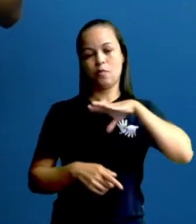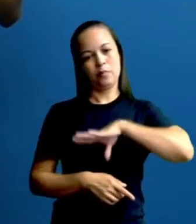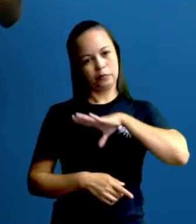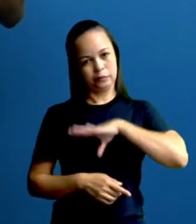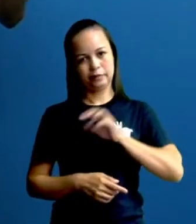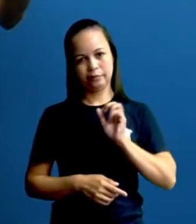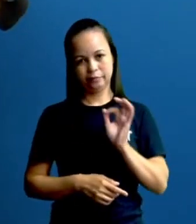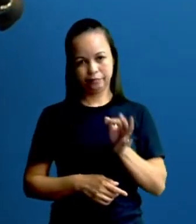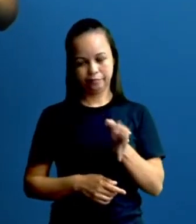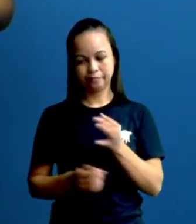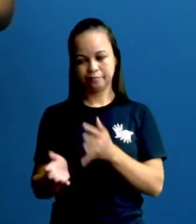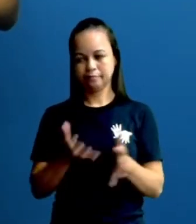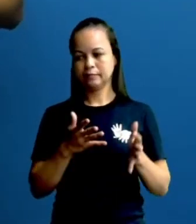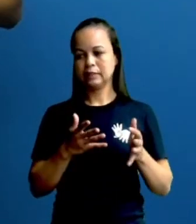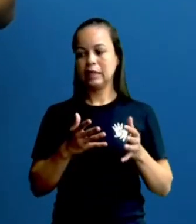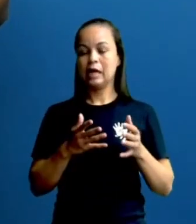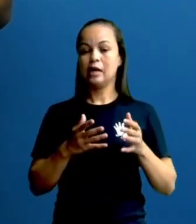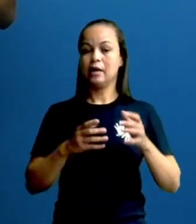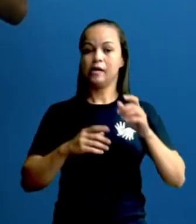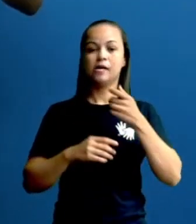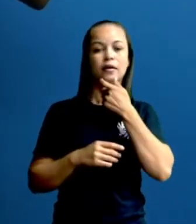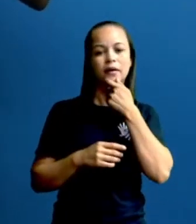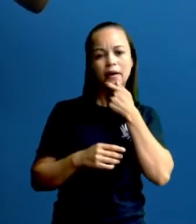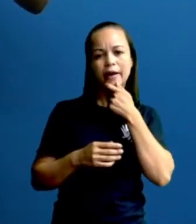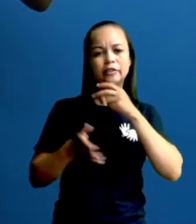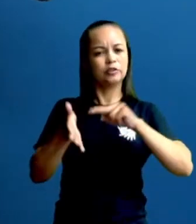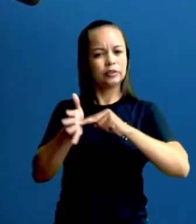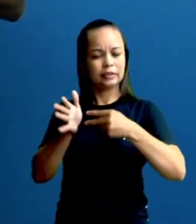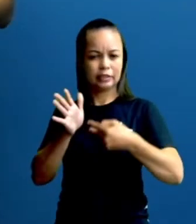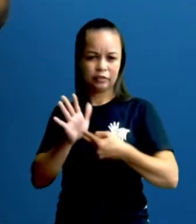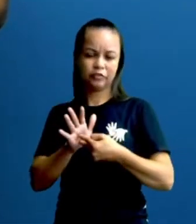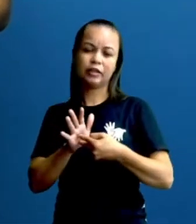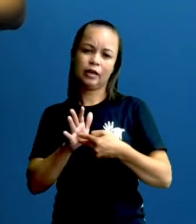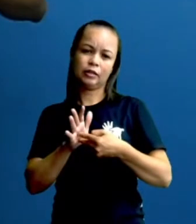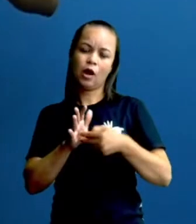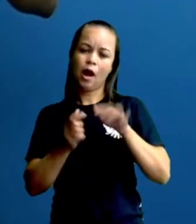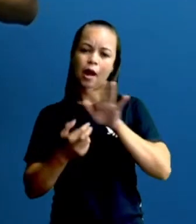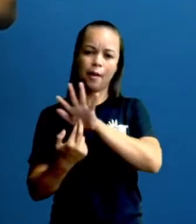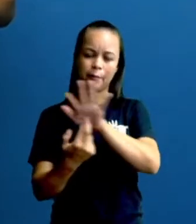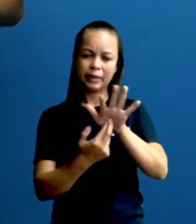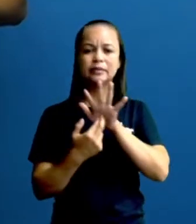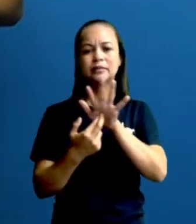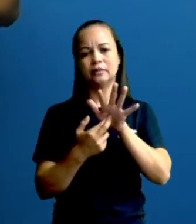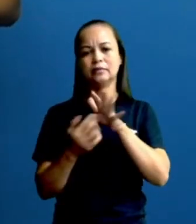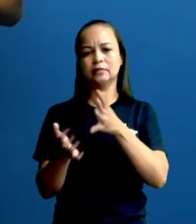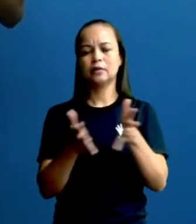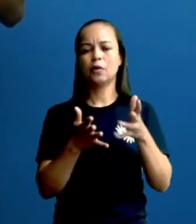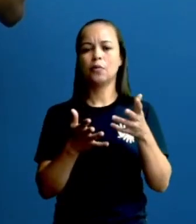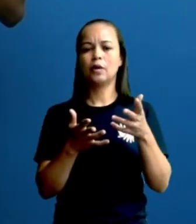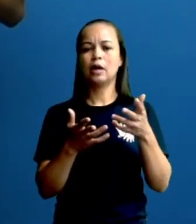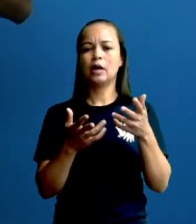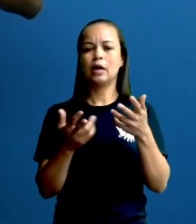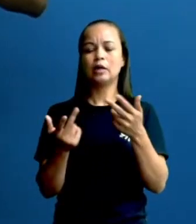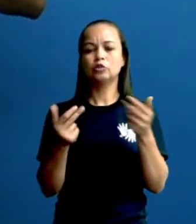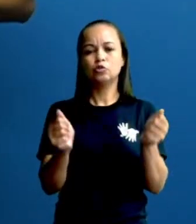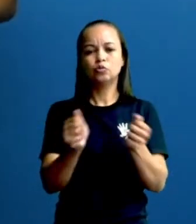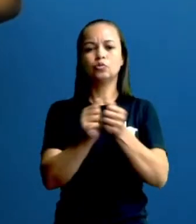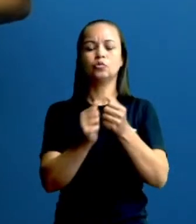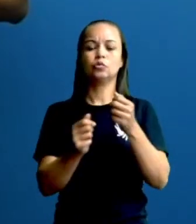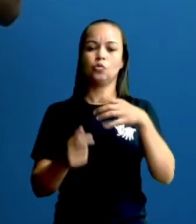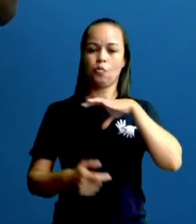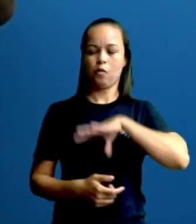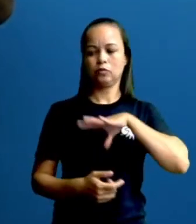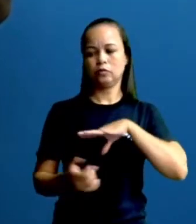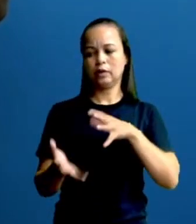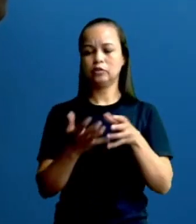inglês, a tirinha tem o mesmo significado, a mesma representatividade que temos na língua portuguesa, que é um gênero